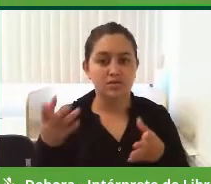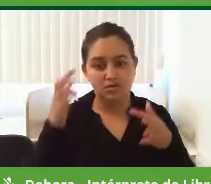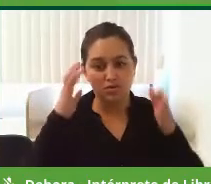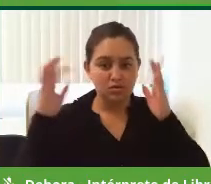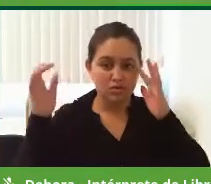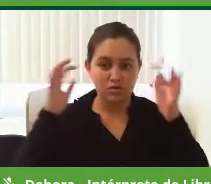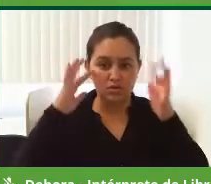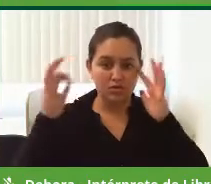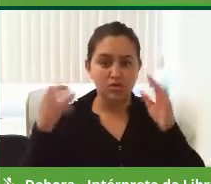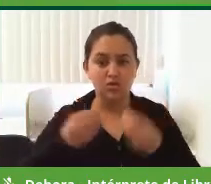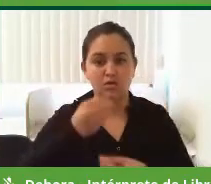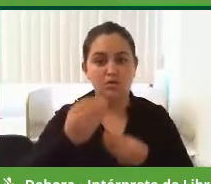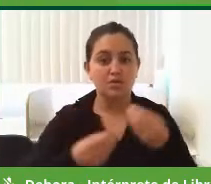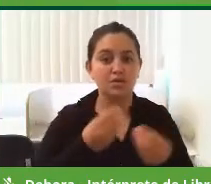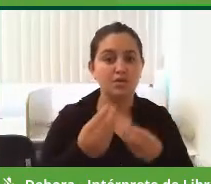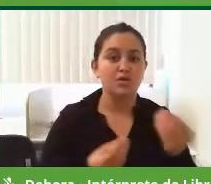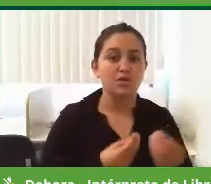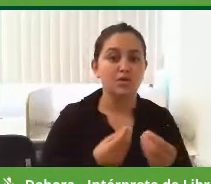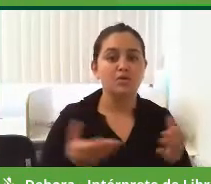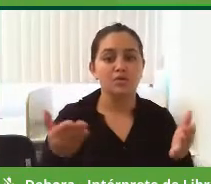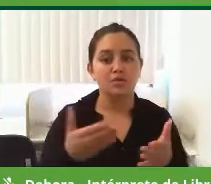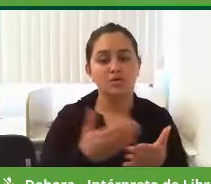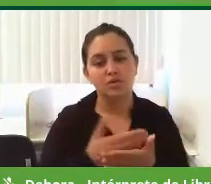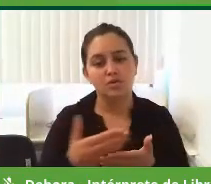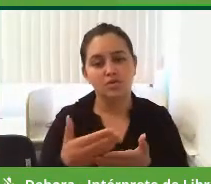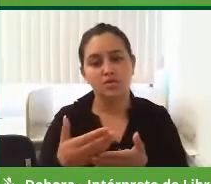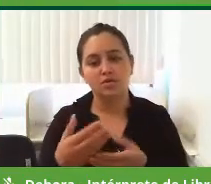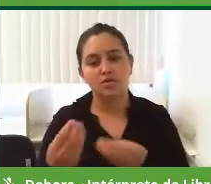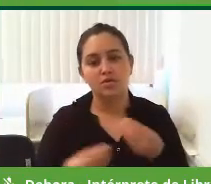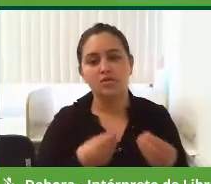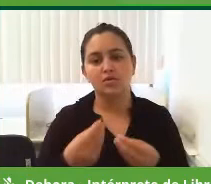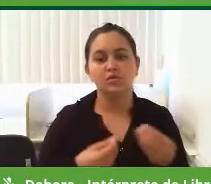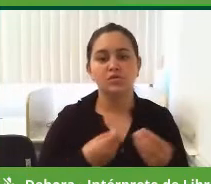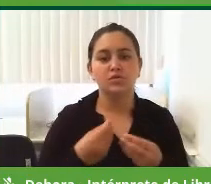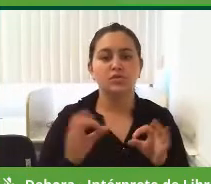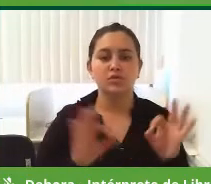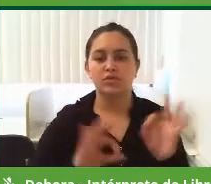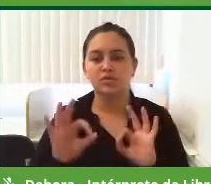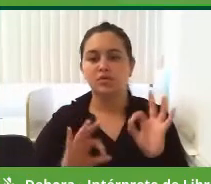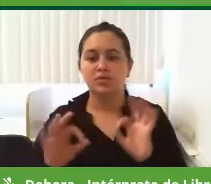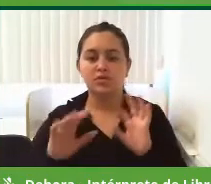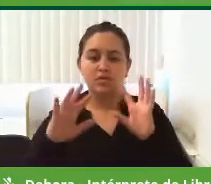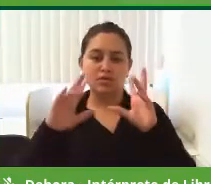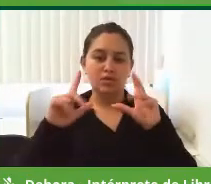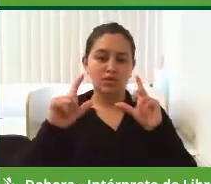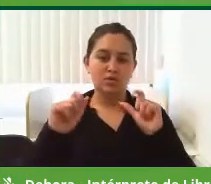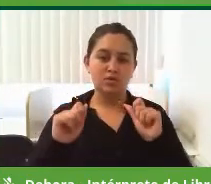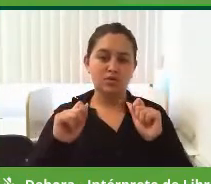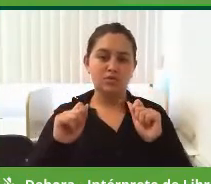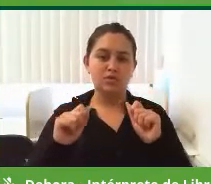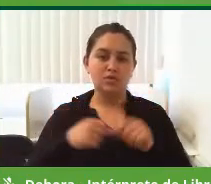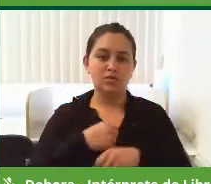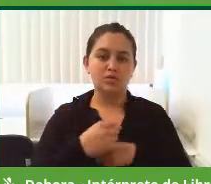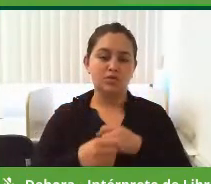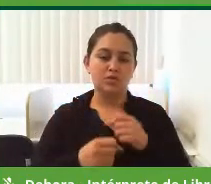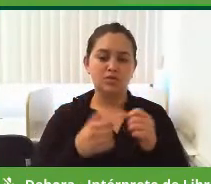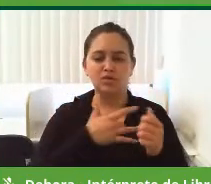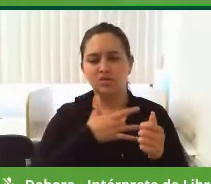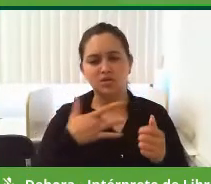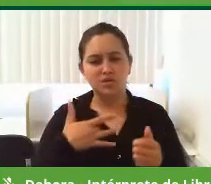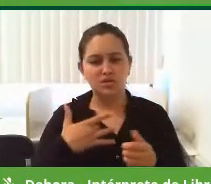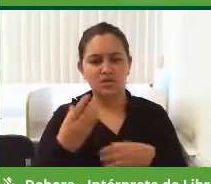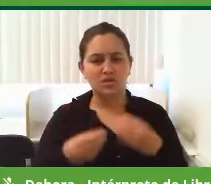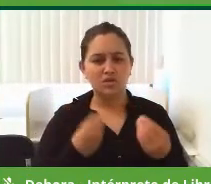como será de agora em diante, como que nós vamos nos reorganizar tanto no âmbito da saúde quanto